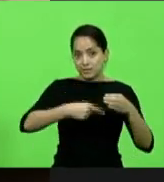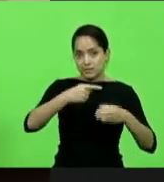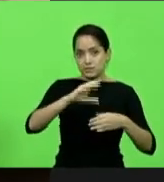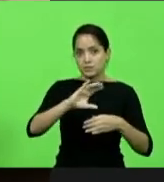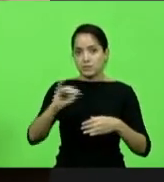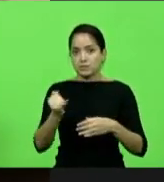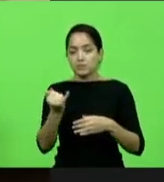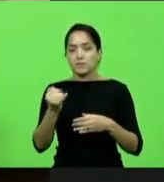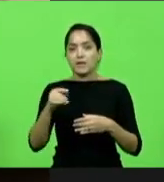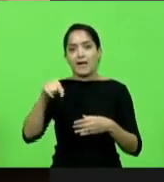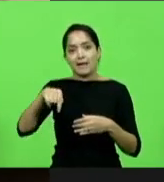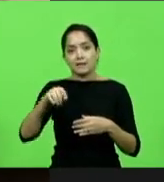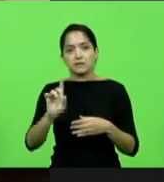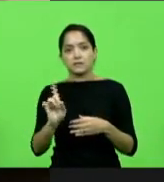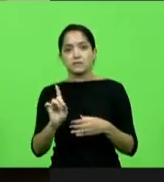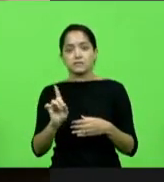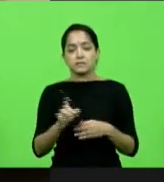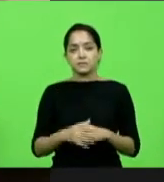no parlamento.